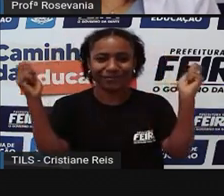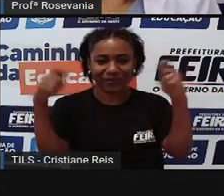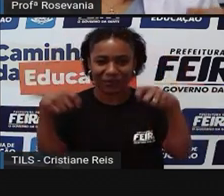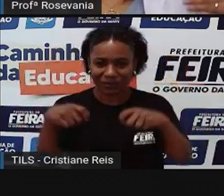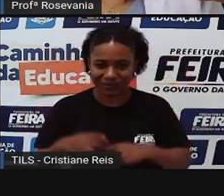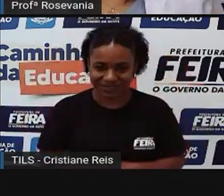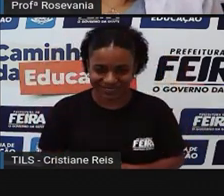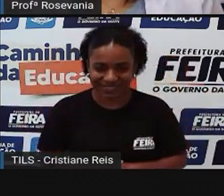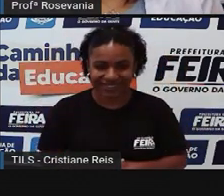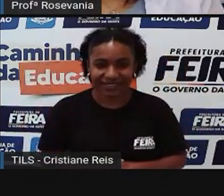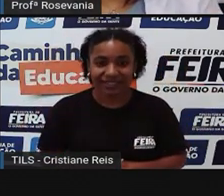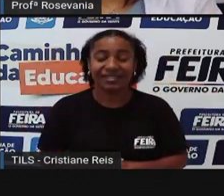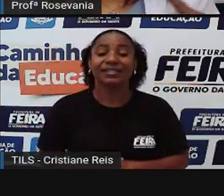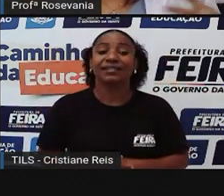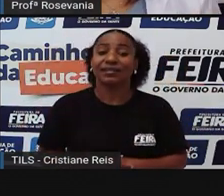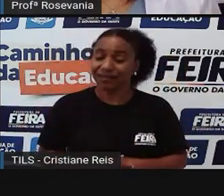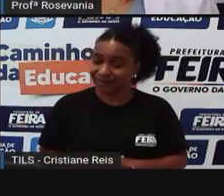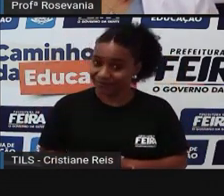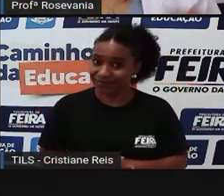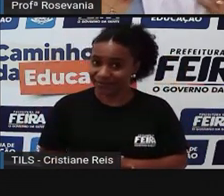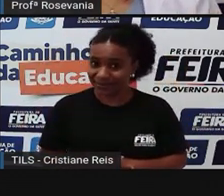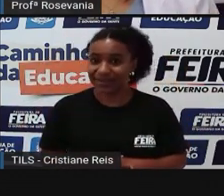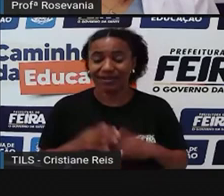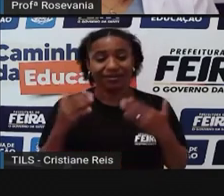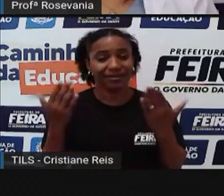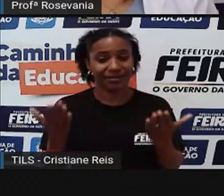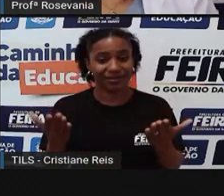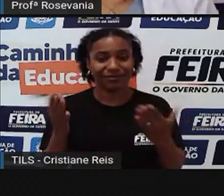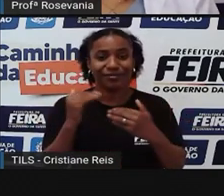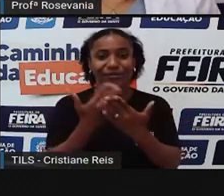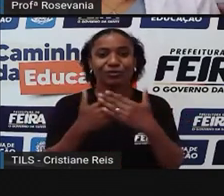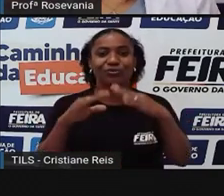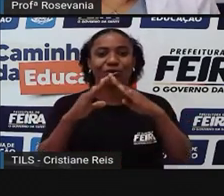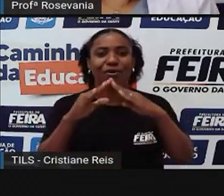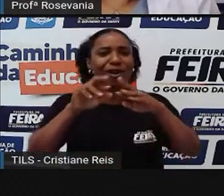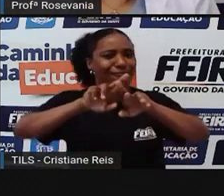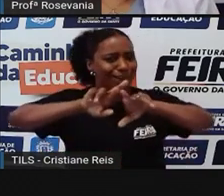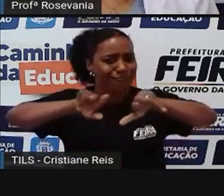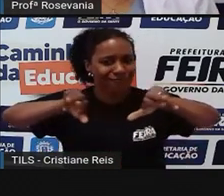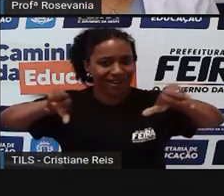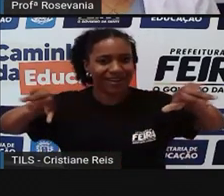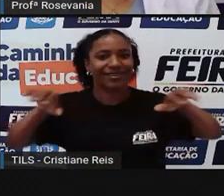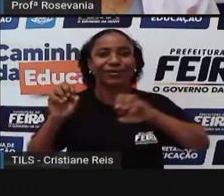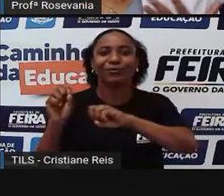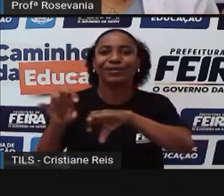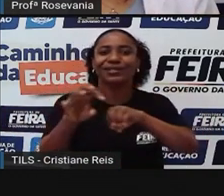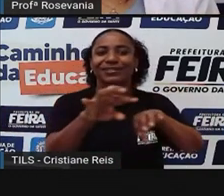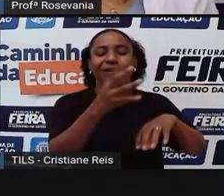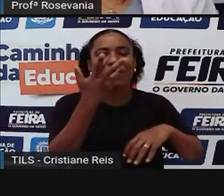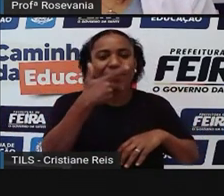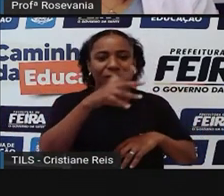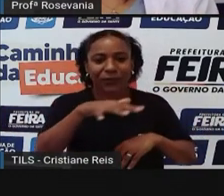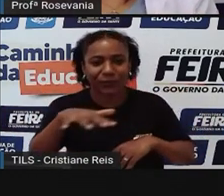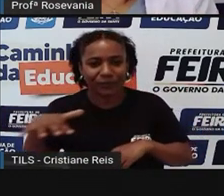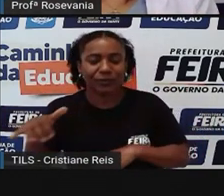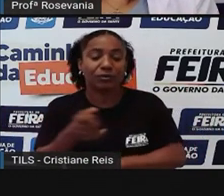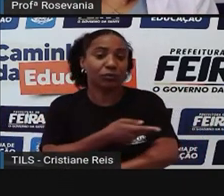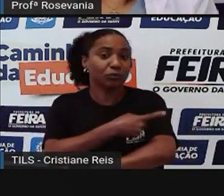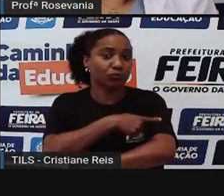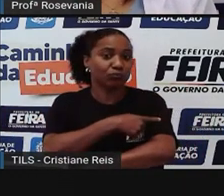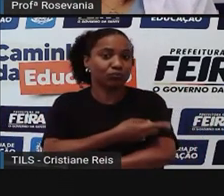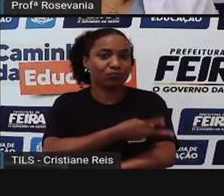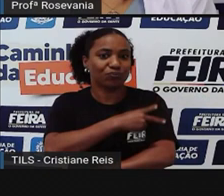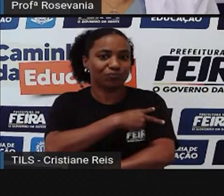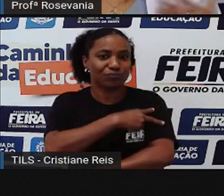Santana. E, dando suporte a isso, várias escolas, né, da educação infantil, Ensino Fundamental 1, Ensino